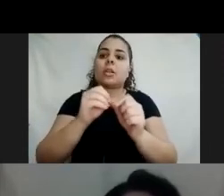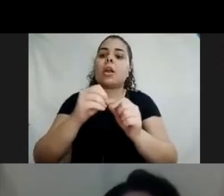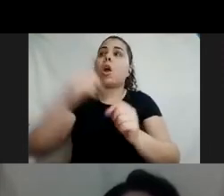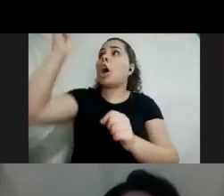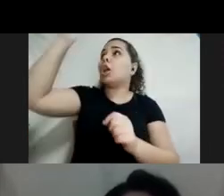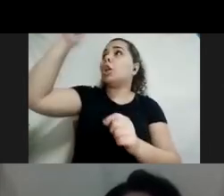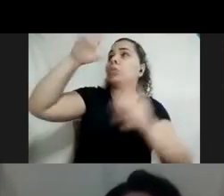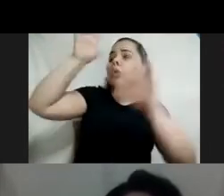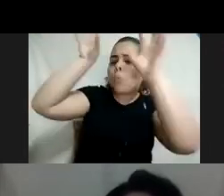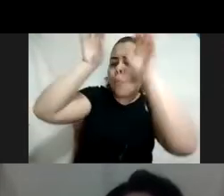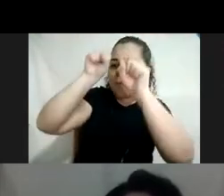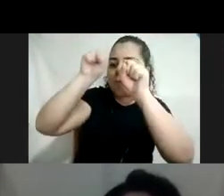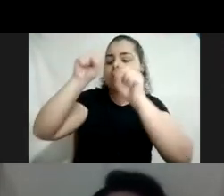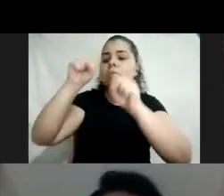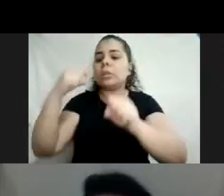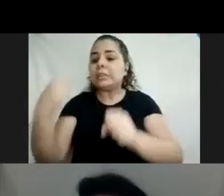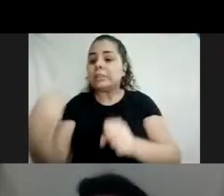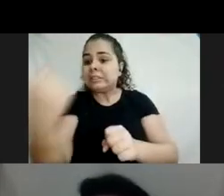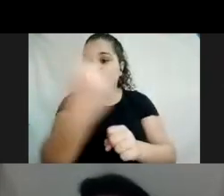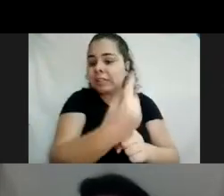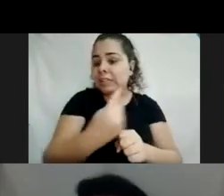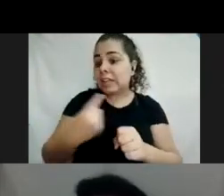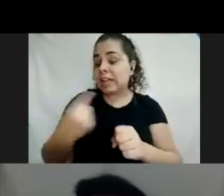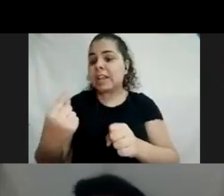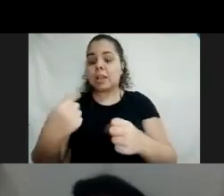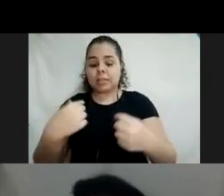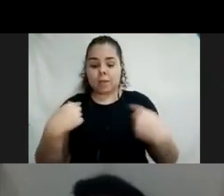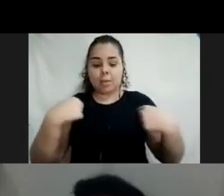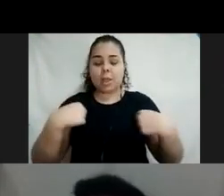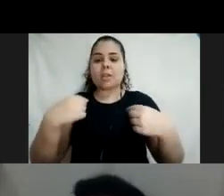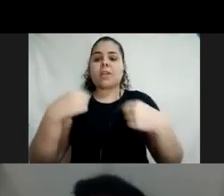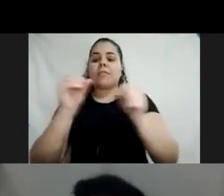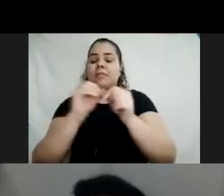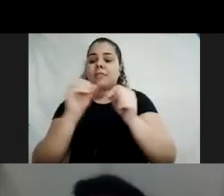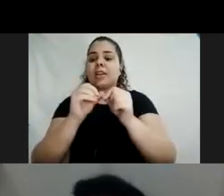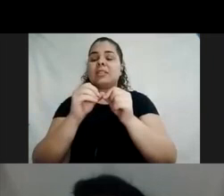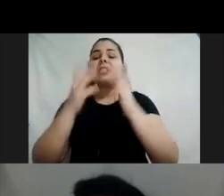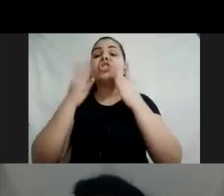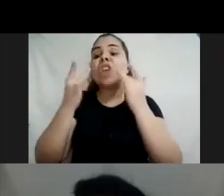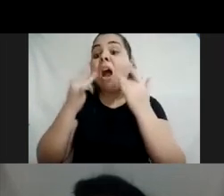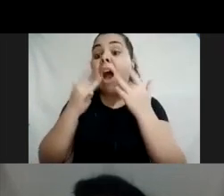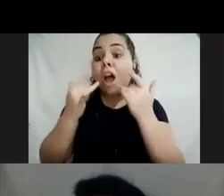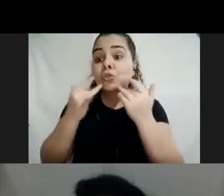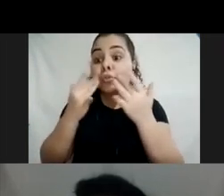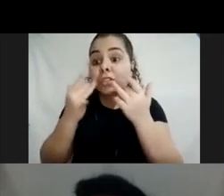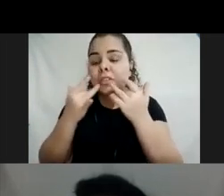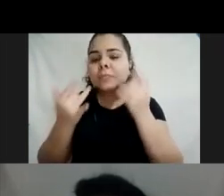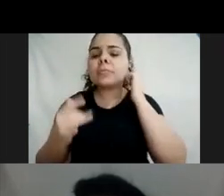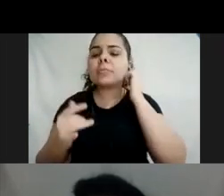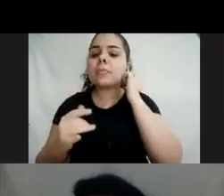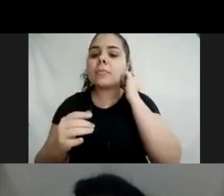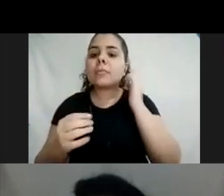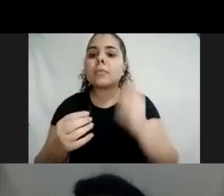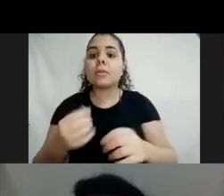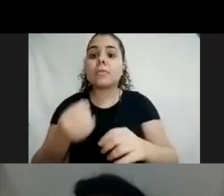um, cada criança seria um planeta, um seria o sol, outro a terra, aí um gira em torno. Aí eu falei, ótimo. Bom, eu olhei no